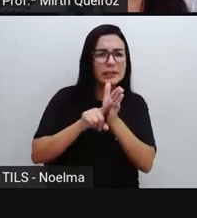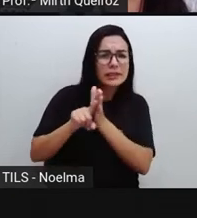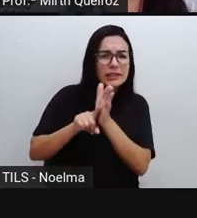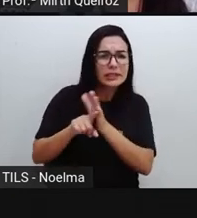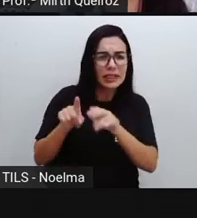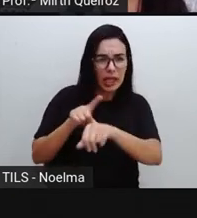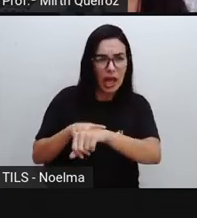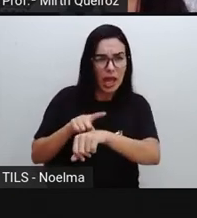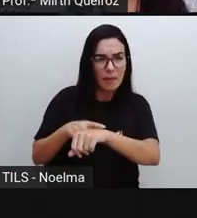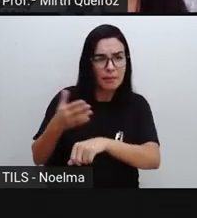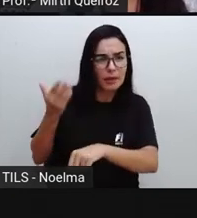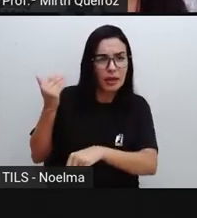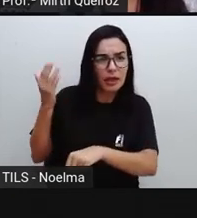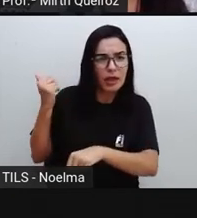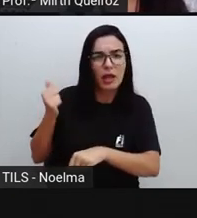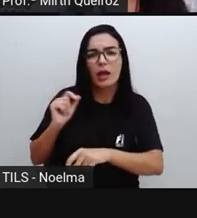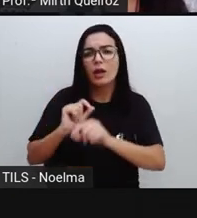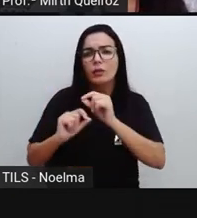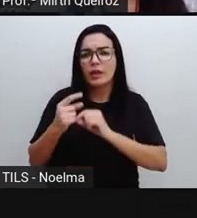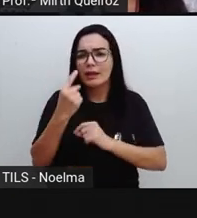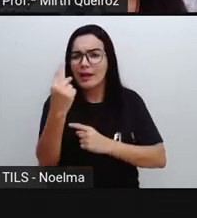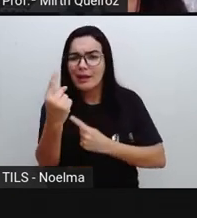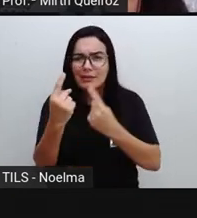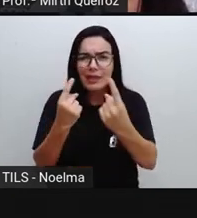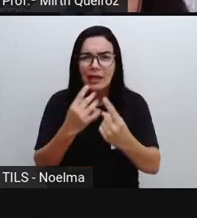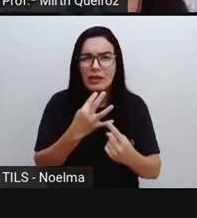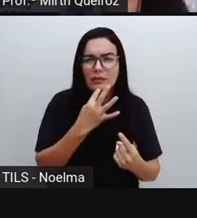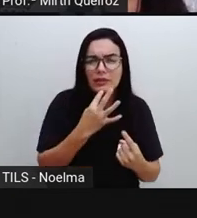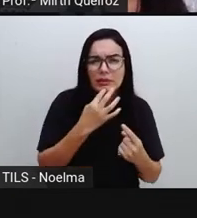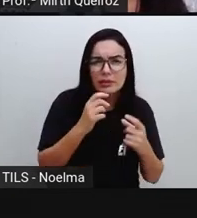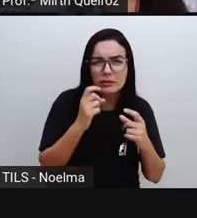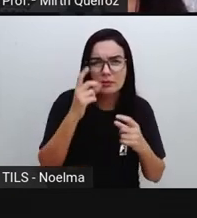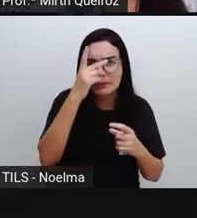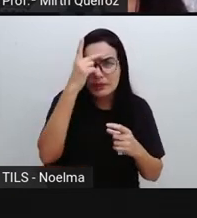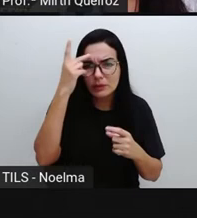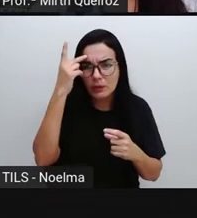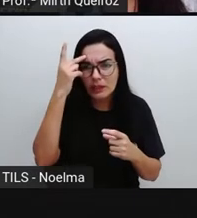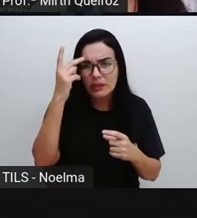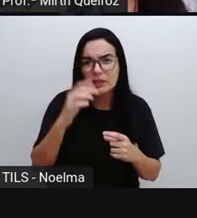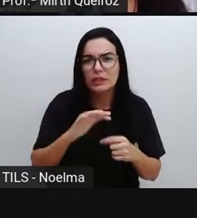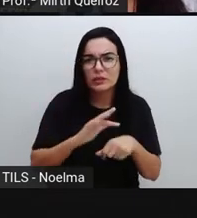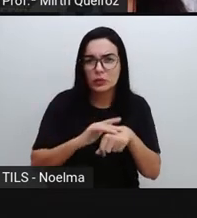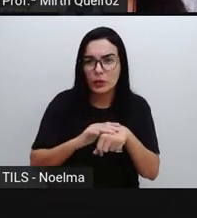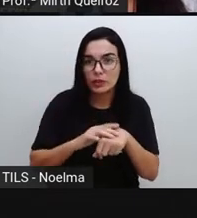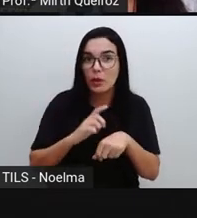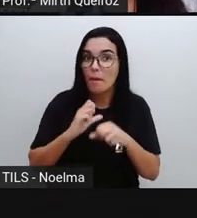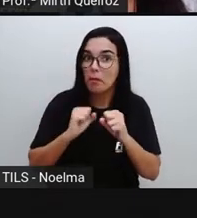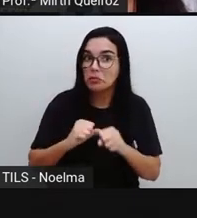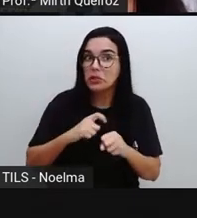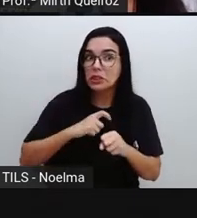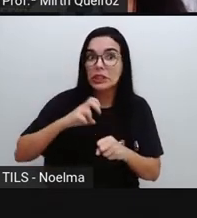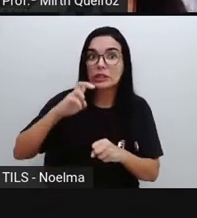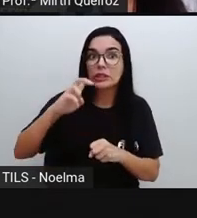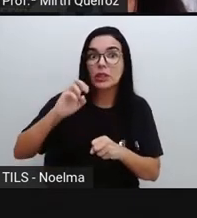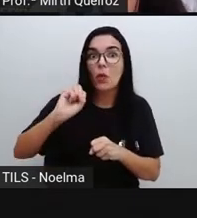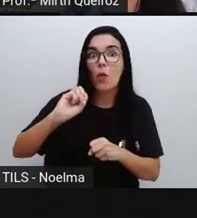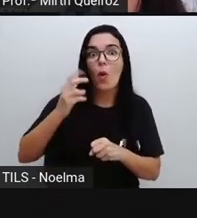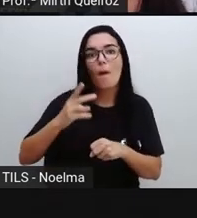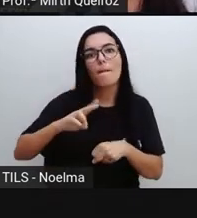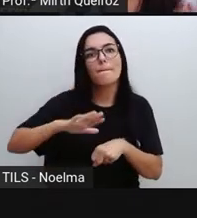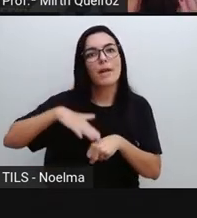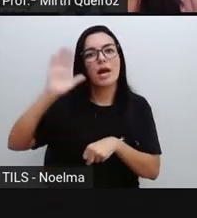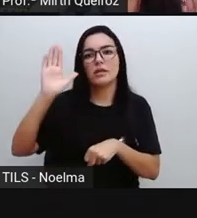época, para cada caso conhecido, poderia haver cinco ou mais infectados desconhecidos.